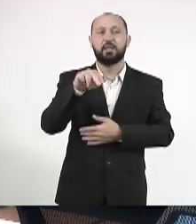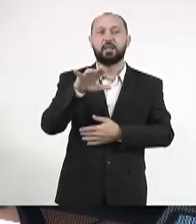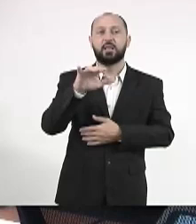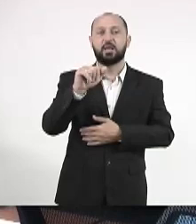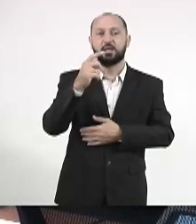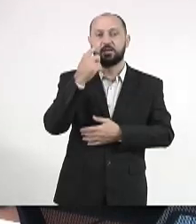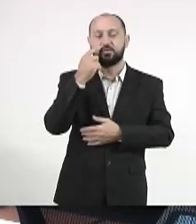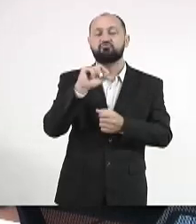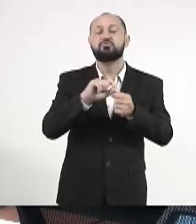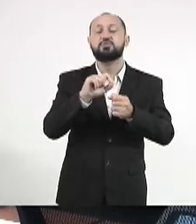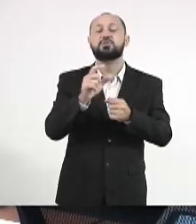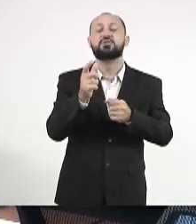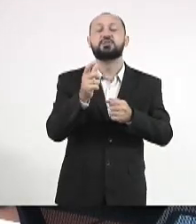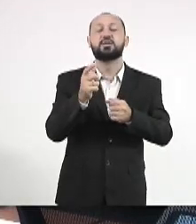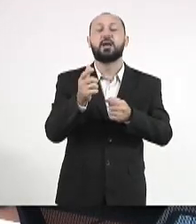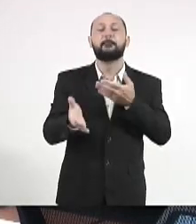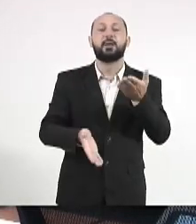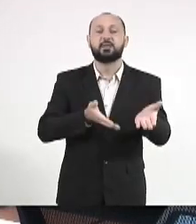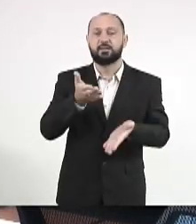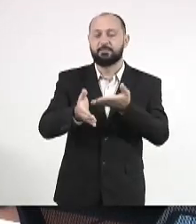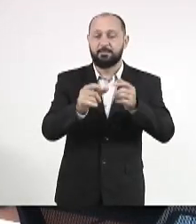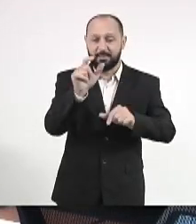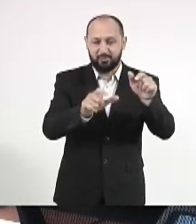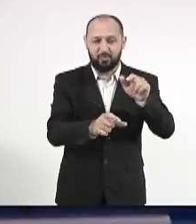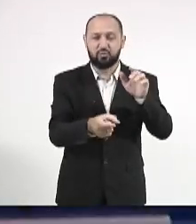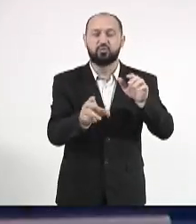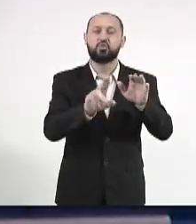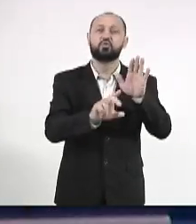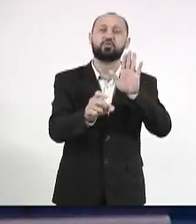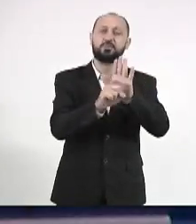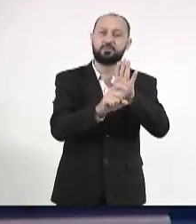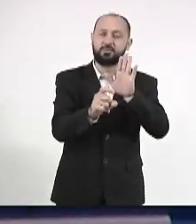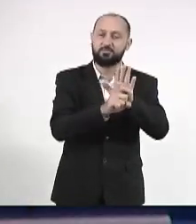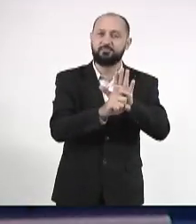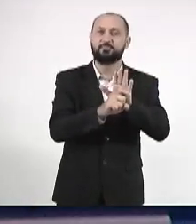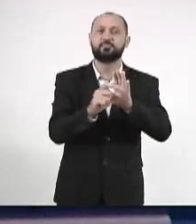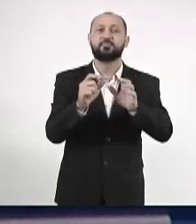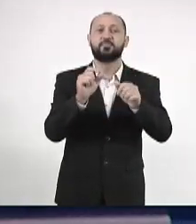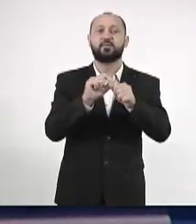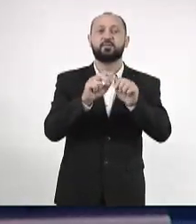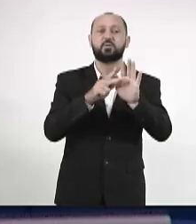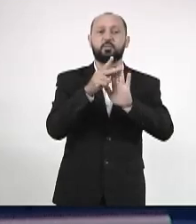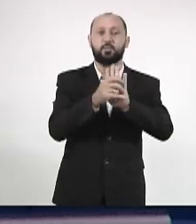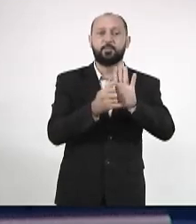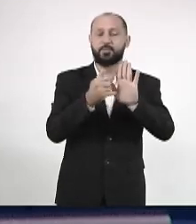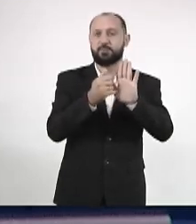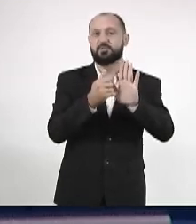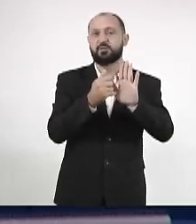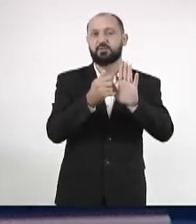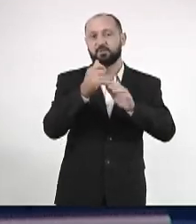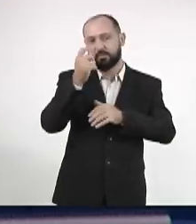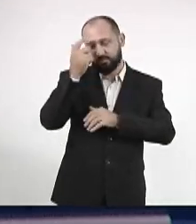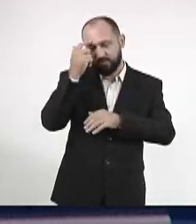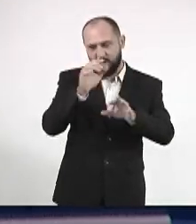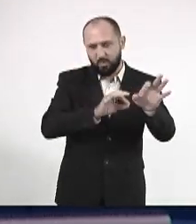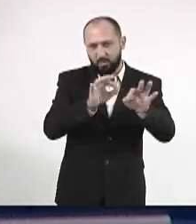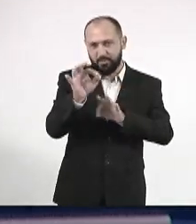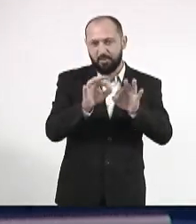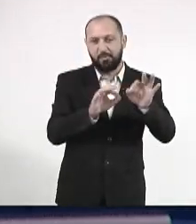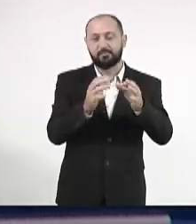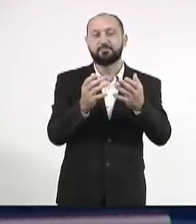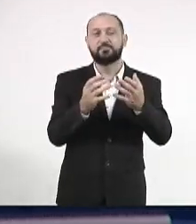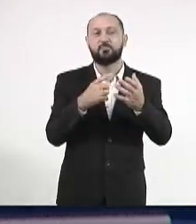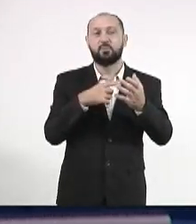de recuperação para usuários de drogas. Até mesmo de fazer um projeto, estou pensando em fazer um projeto